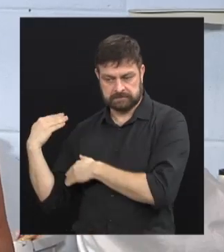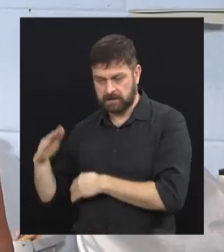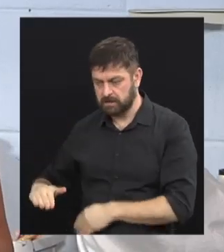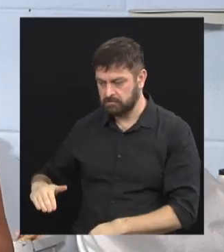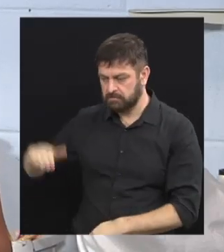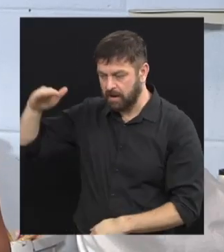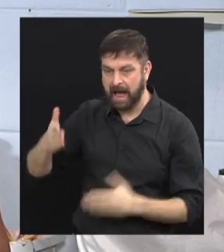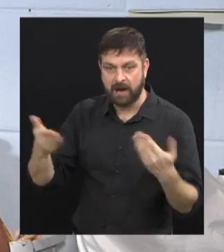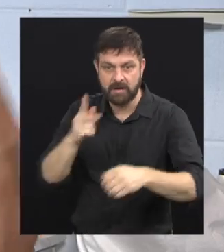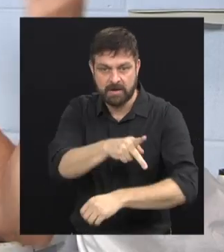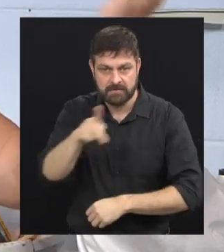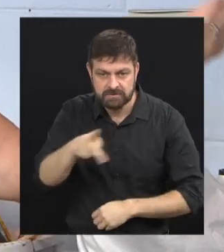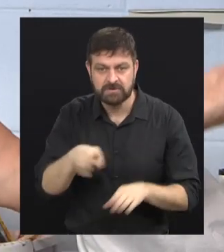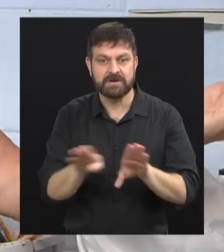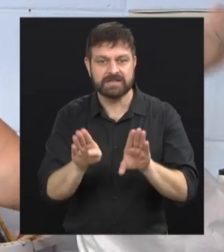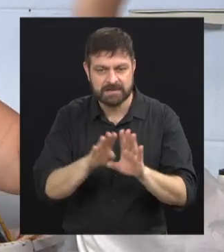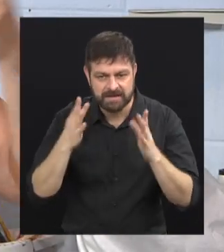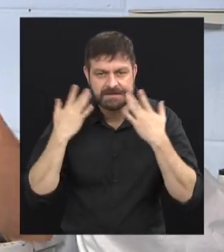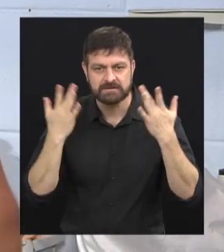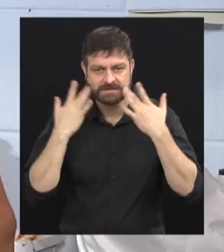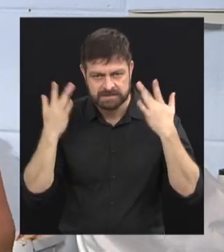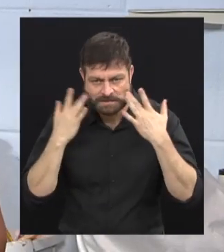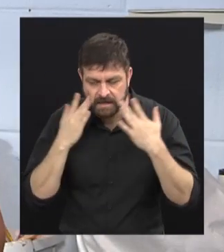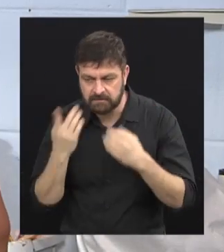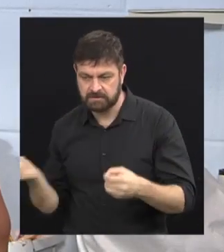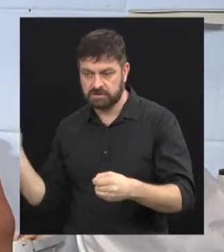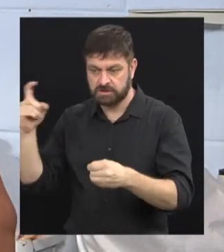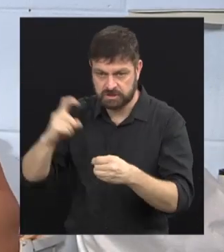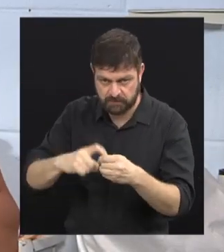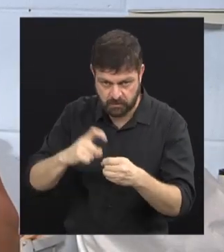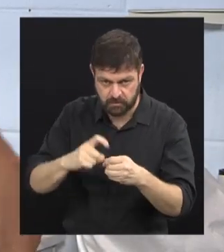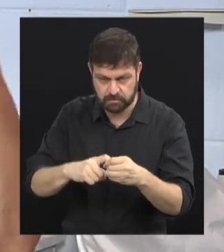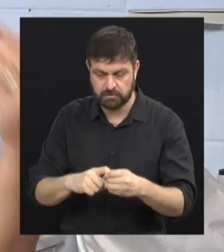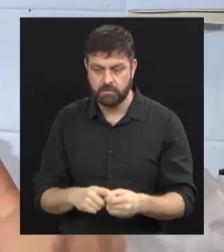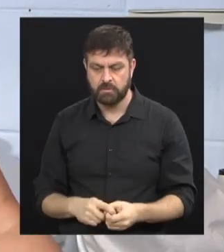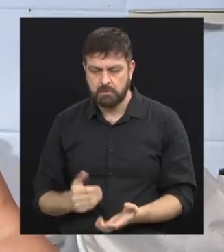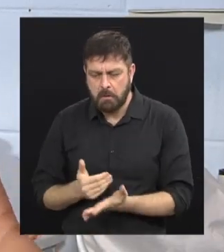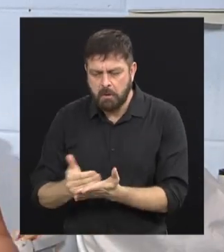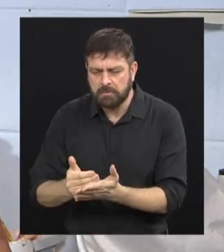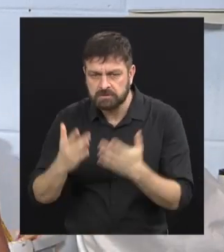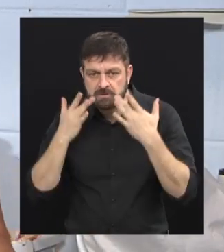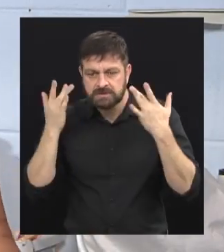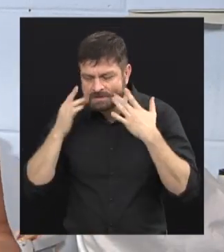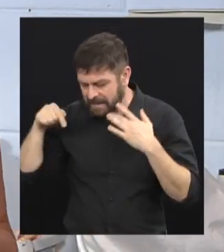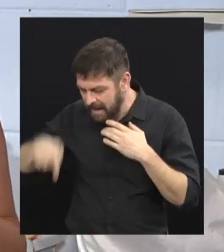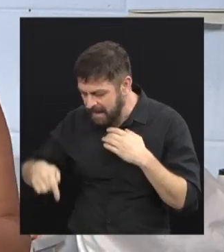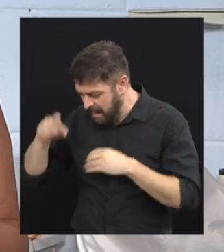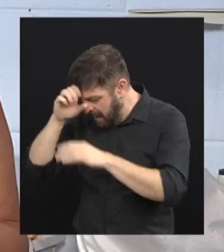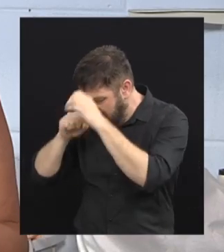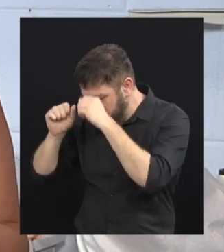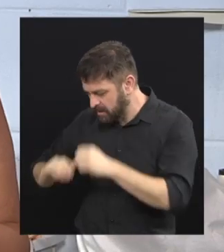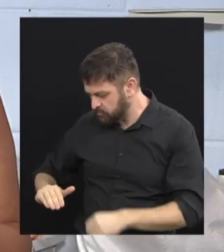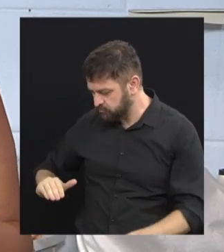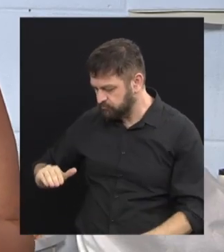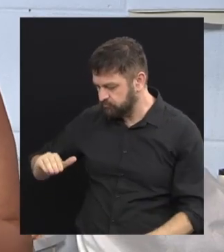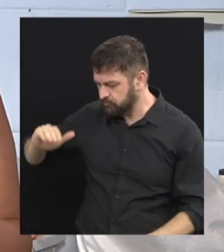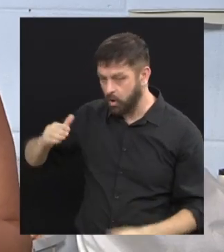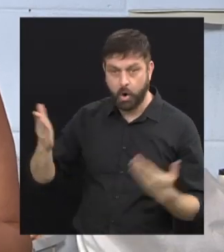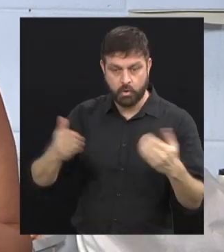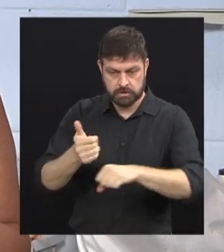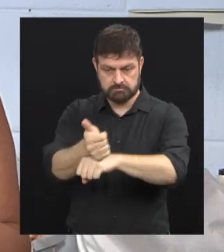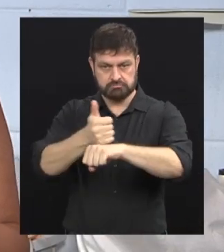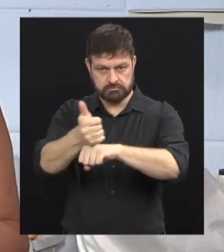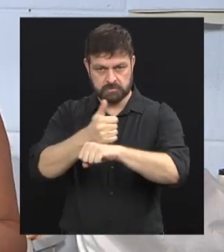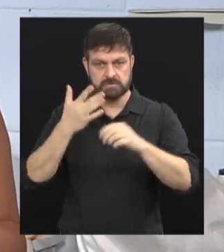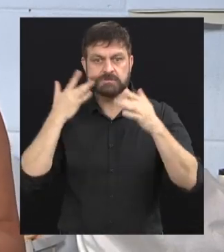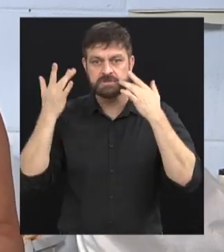tem educadores, professor de teatro agora, que veio de novo, começou no teatro aqui, hoje ele é um